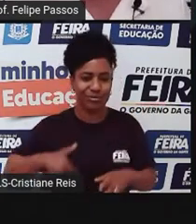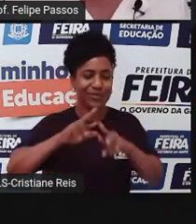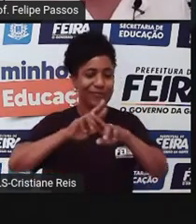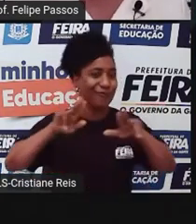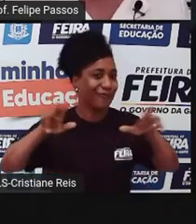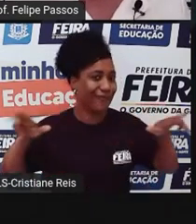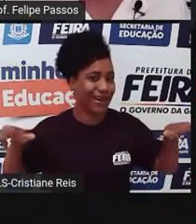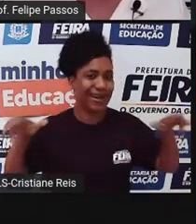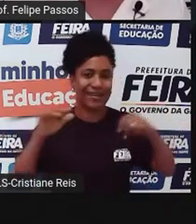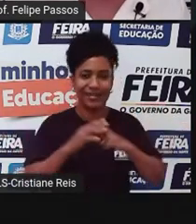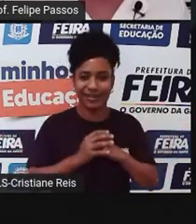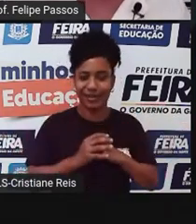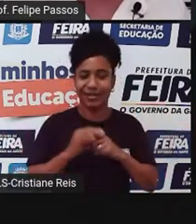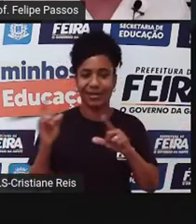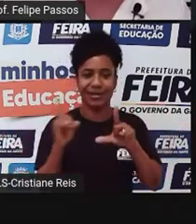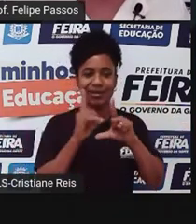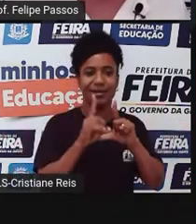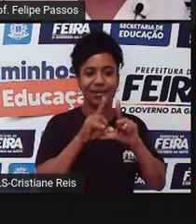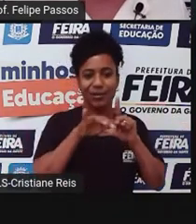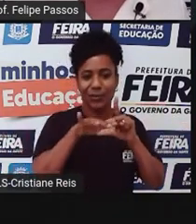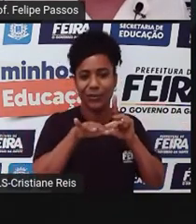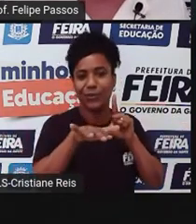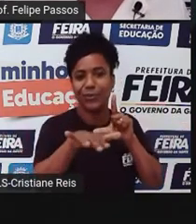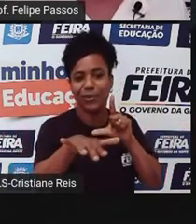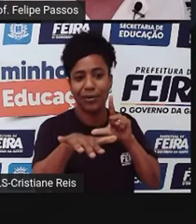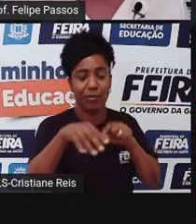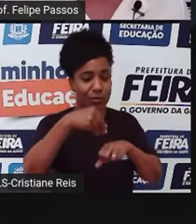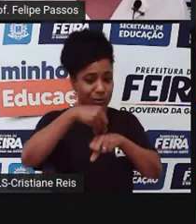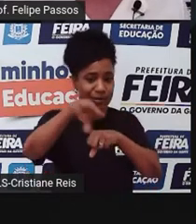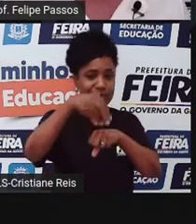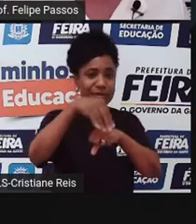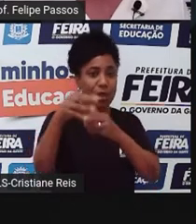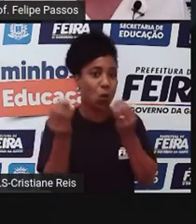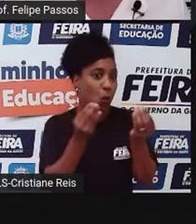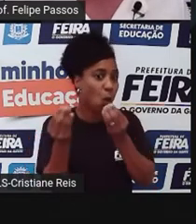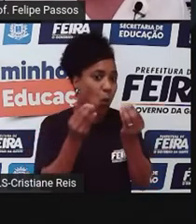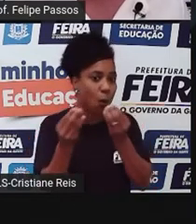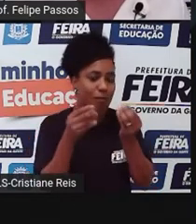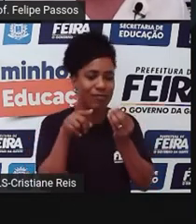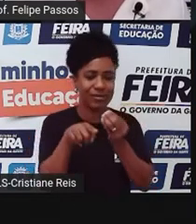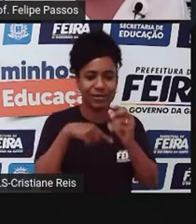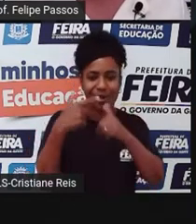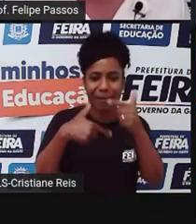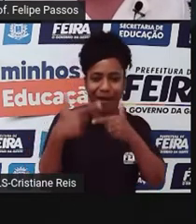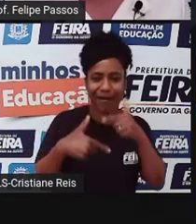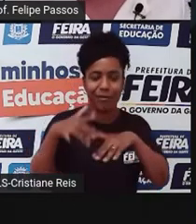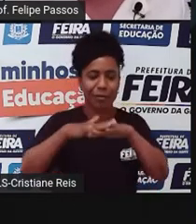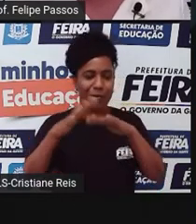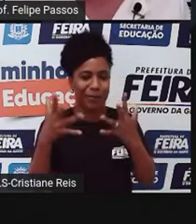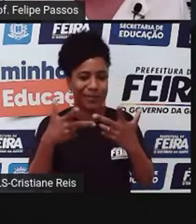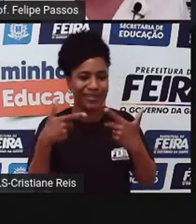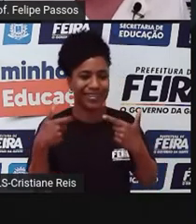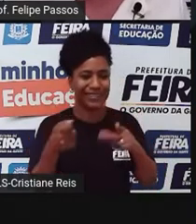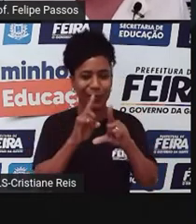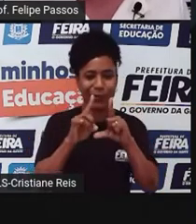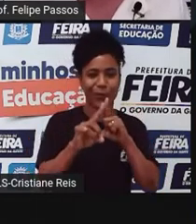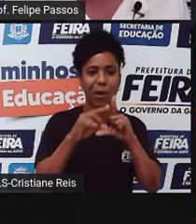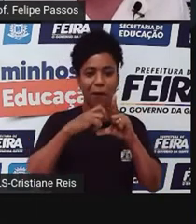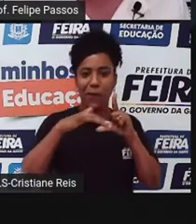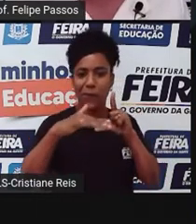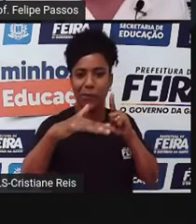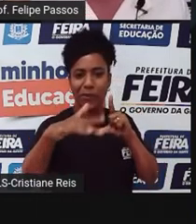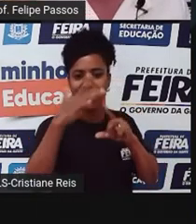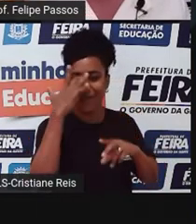digital. Tem influenciador digital que ensina a ser influenciador digital. Então, essas figuras, hoje em dia, têm grande importância na